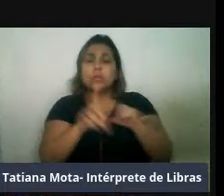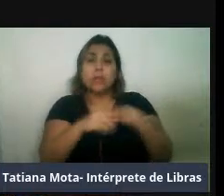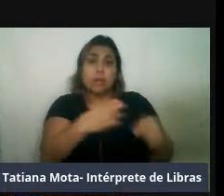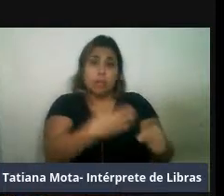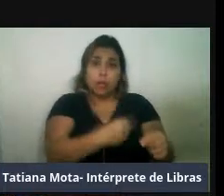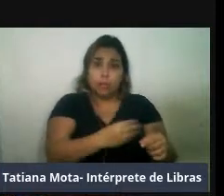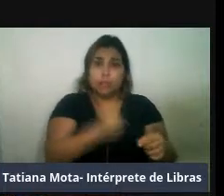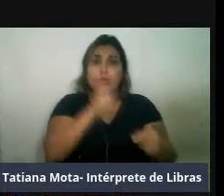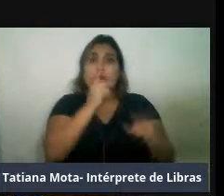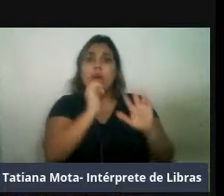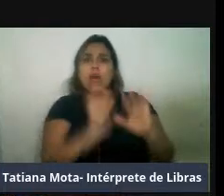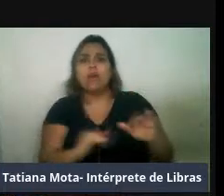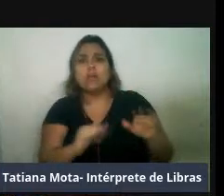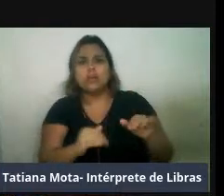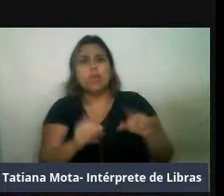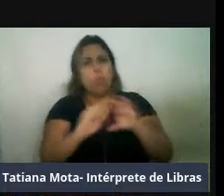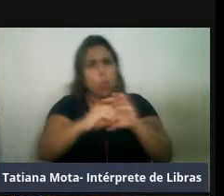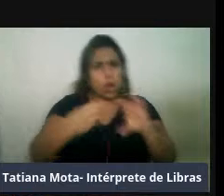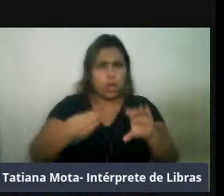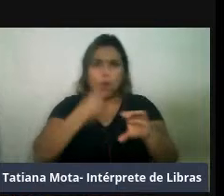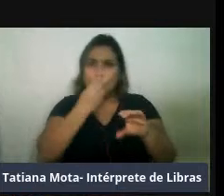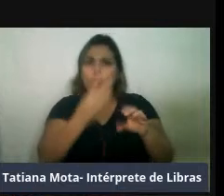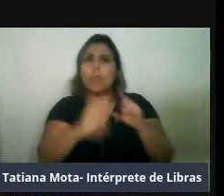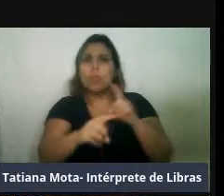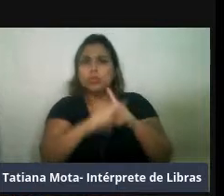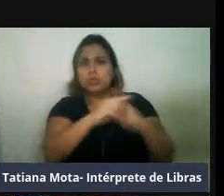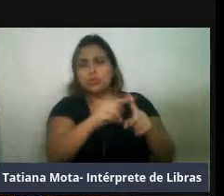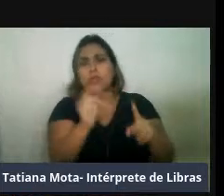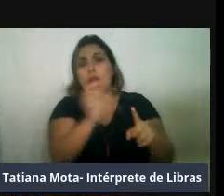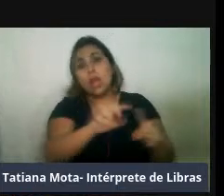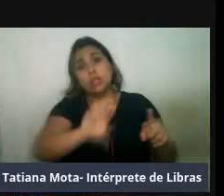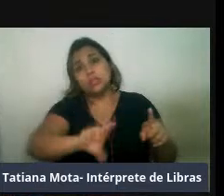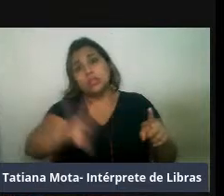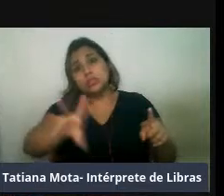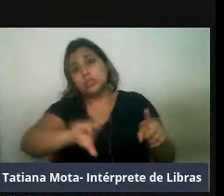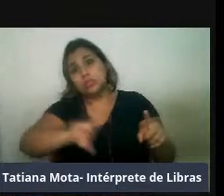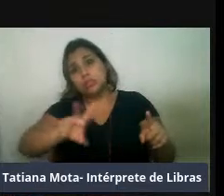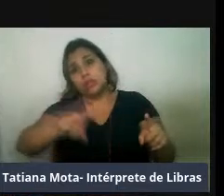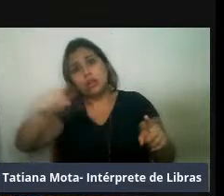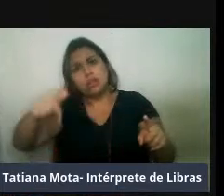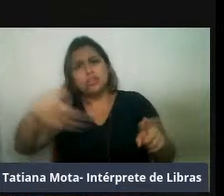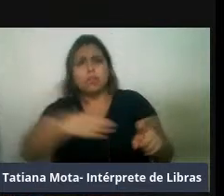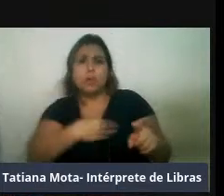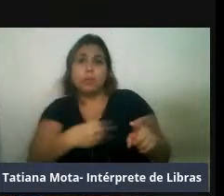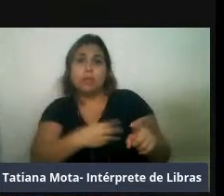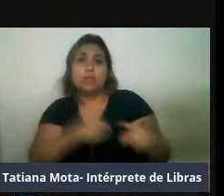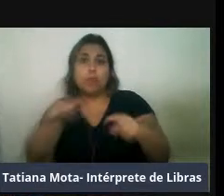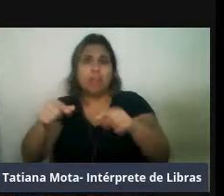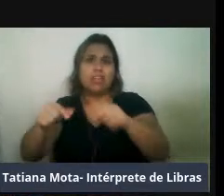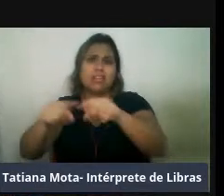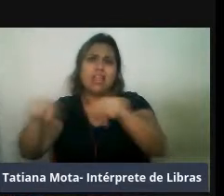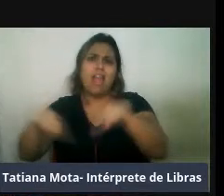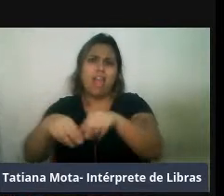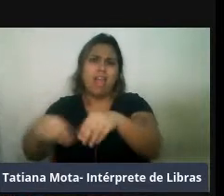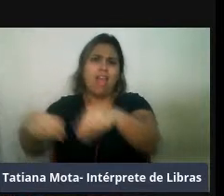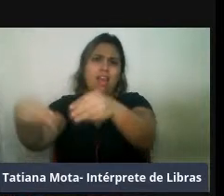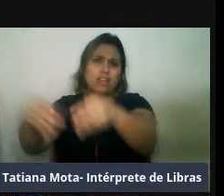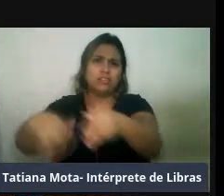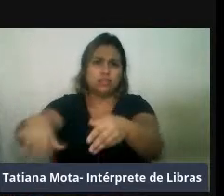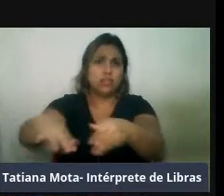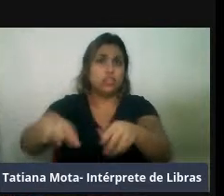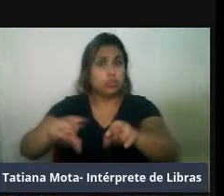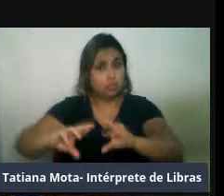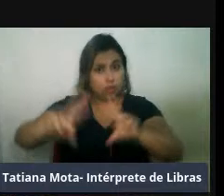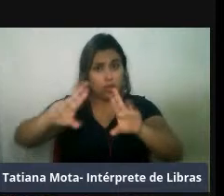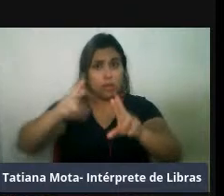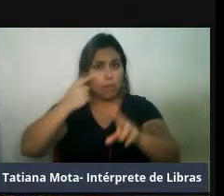que é diferente, né, do gradiente que a gente observa em mamíferos terrestres, onde a gente tem um aumento, né, no número